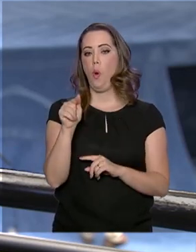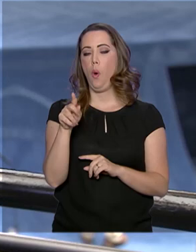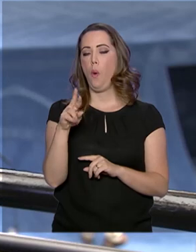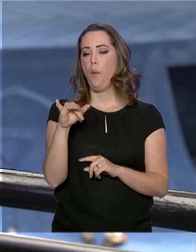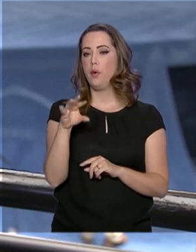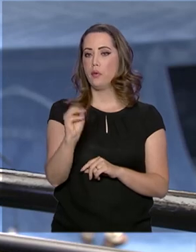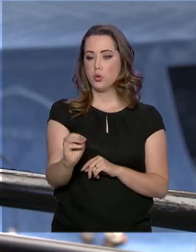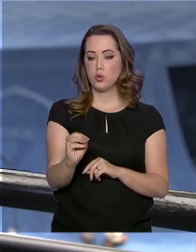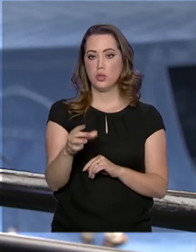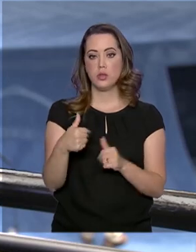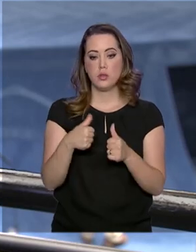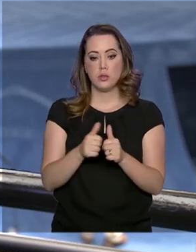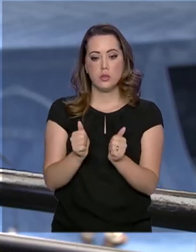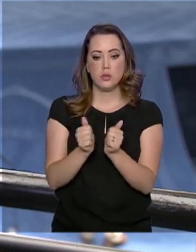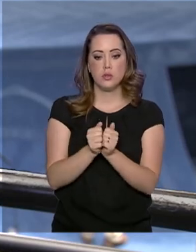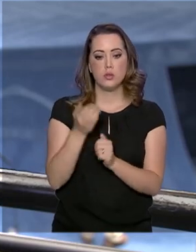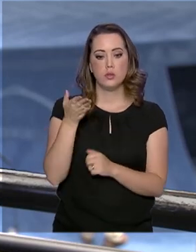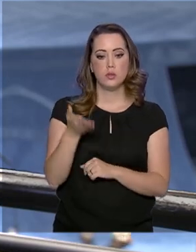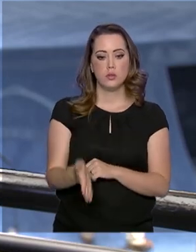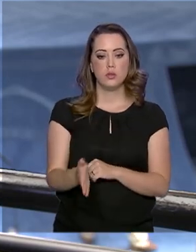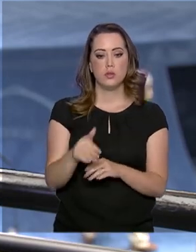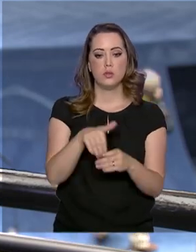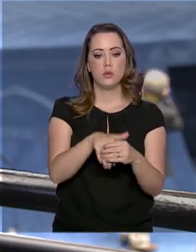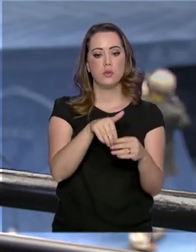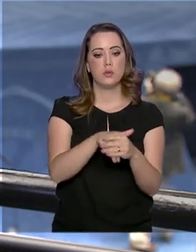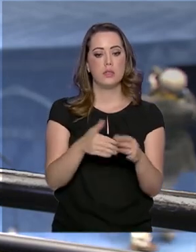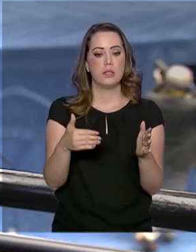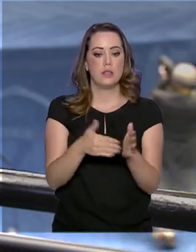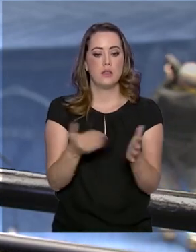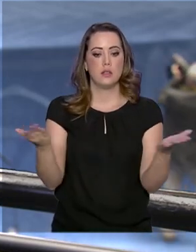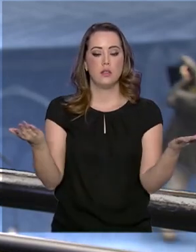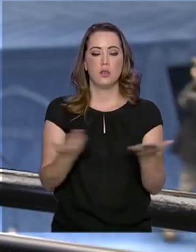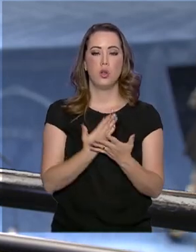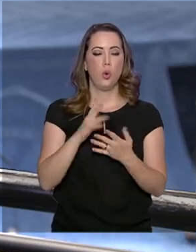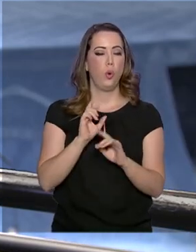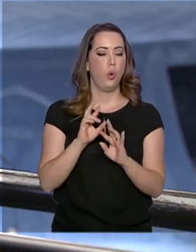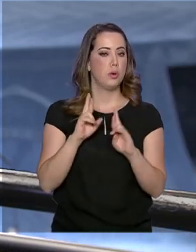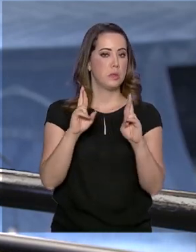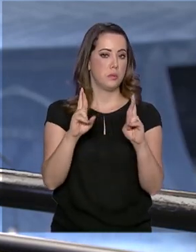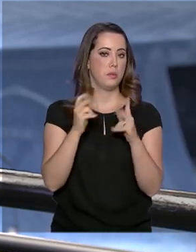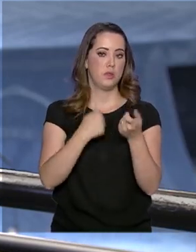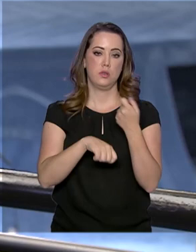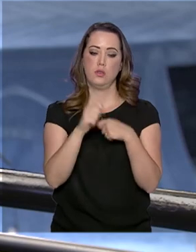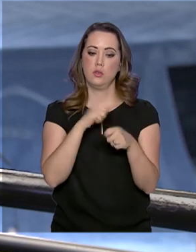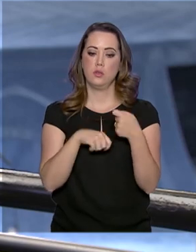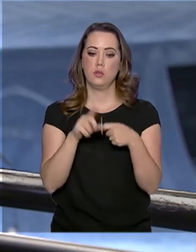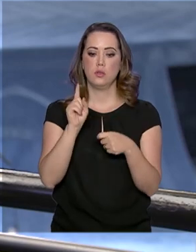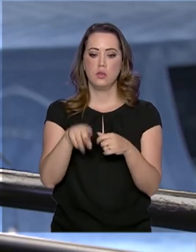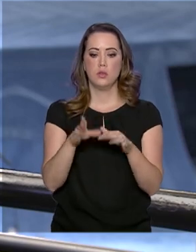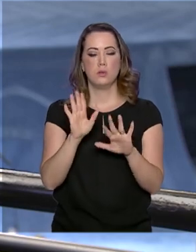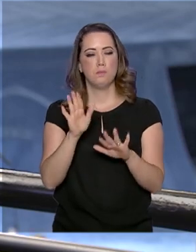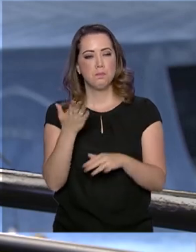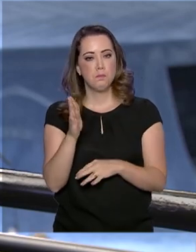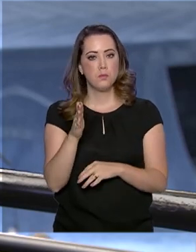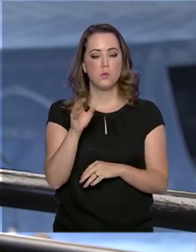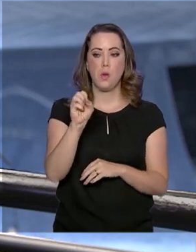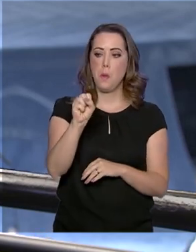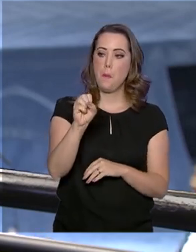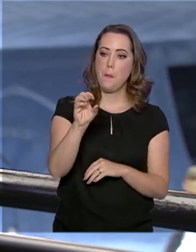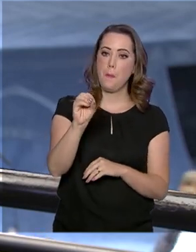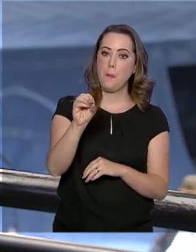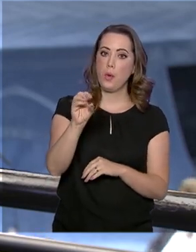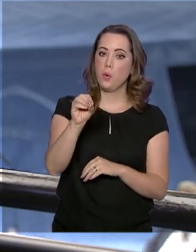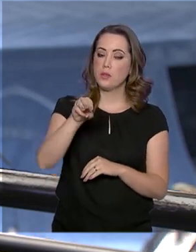acompanhando essa votação. Até agora, a previsão de economia da reforma está na casa dos 800